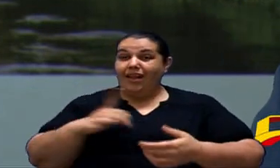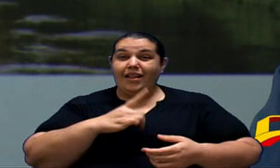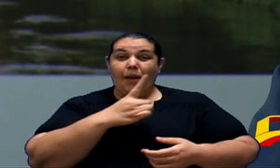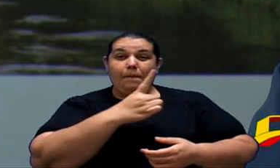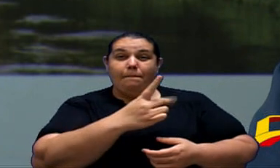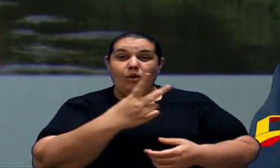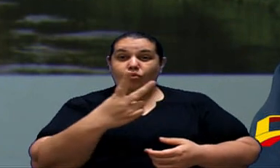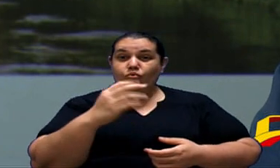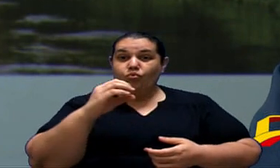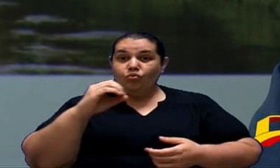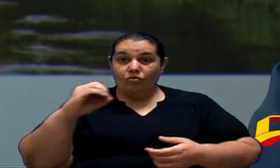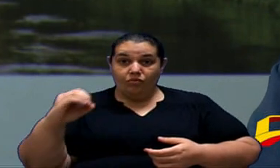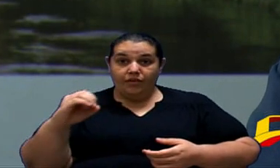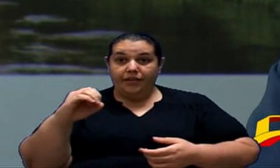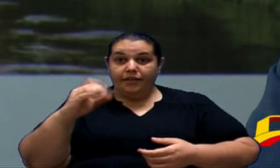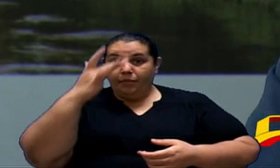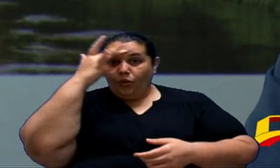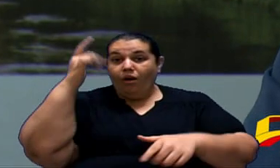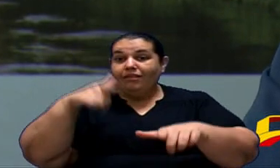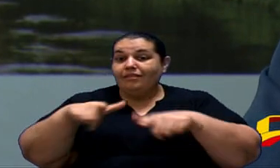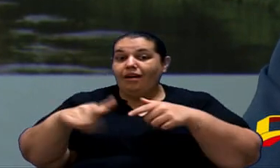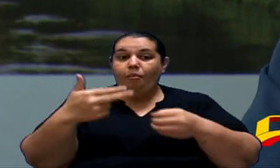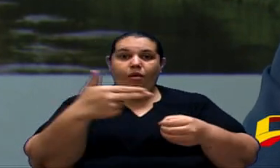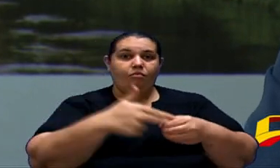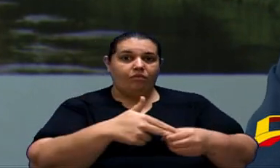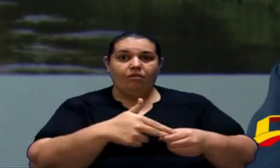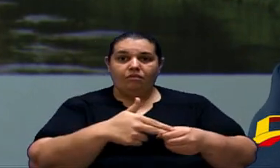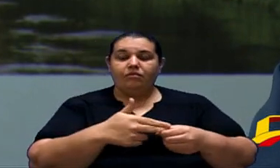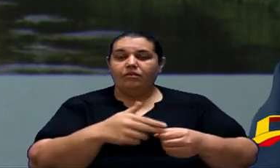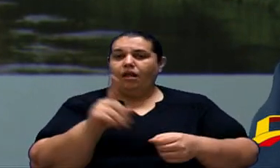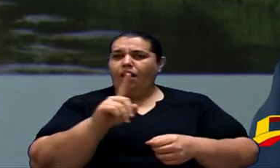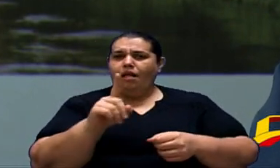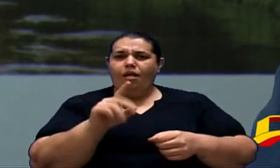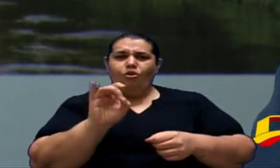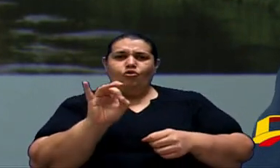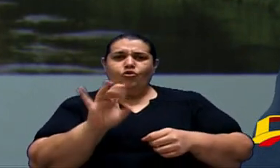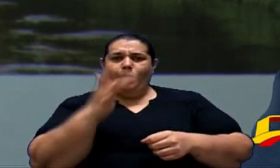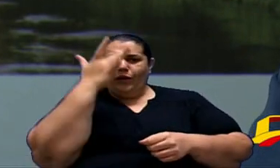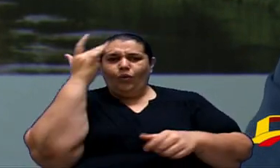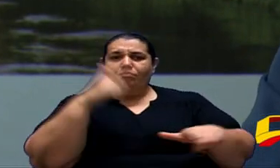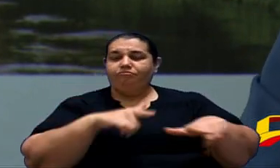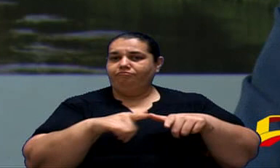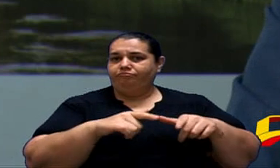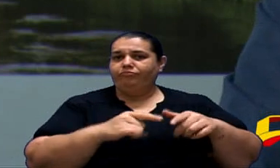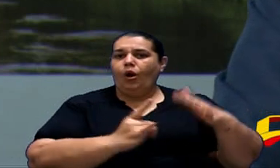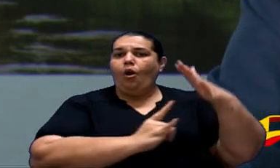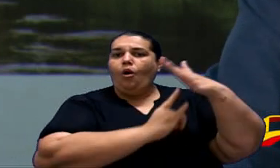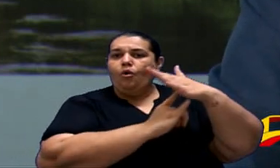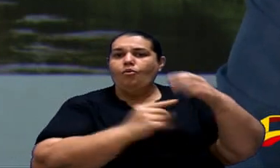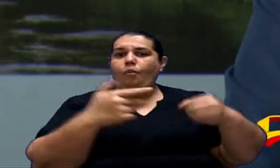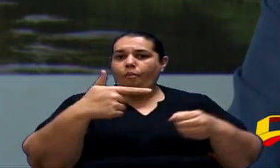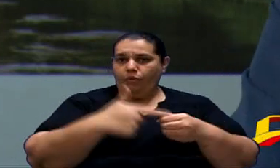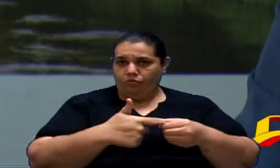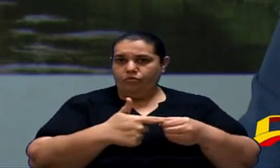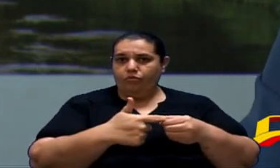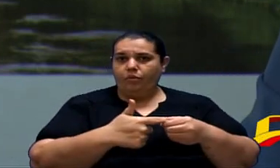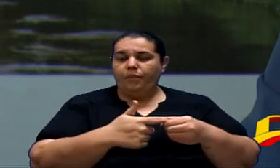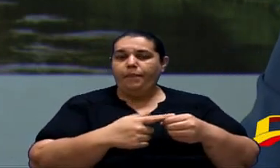.200 Frentistas Nós não falamos Só de 1.200 Frentistas Simoa E Fausto Pérez